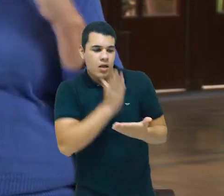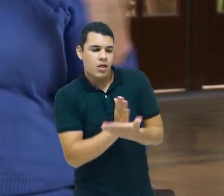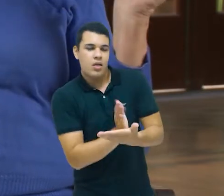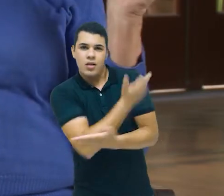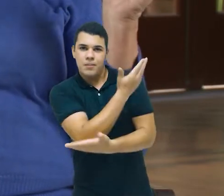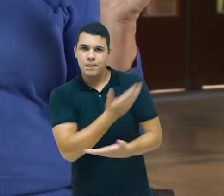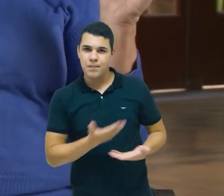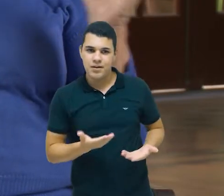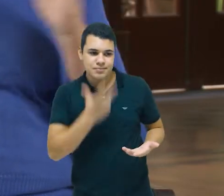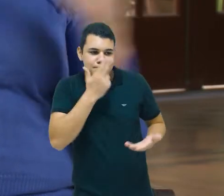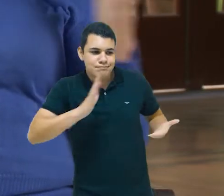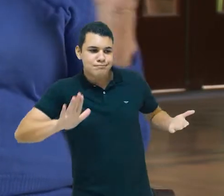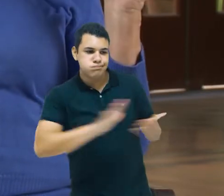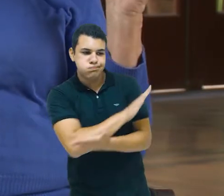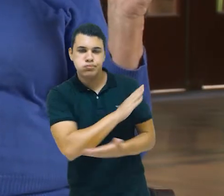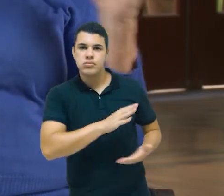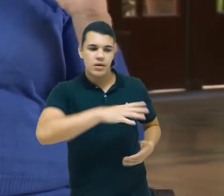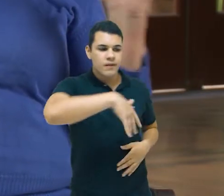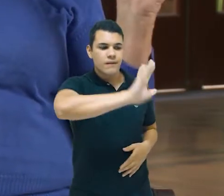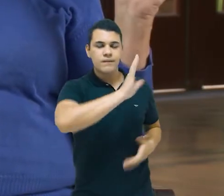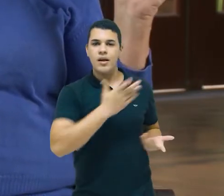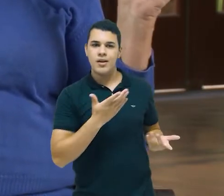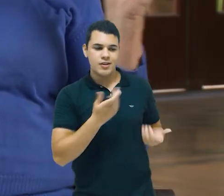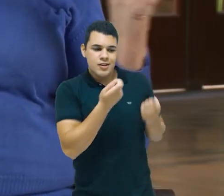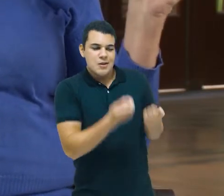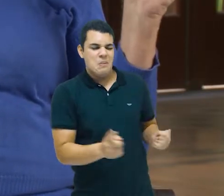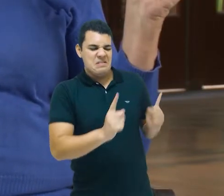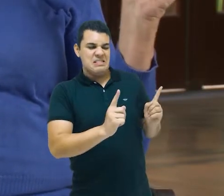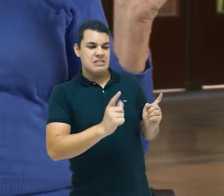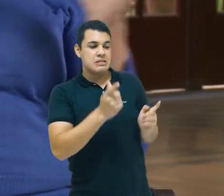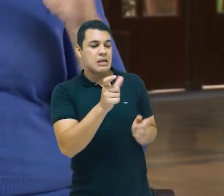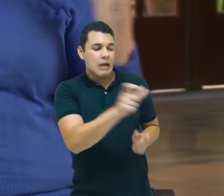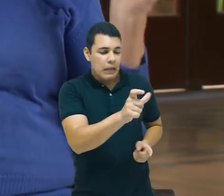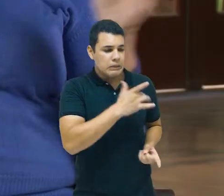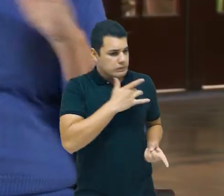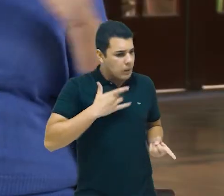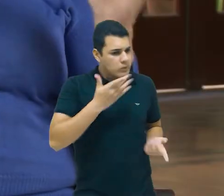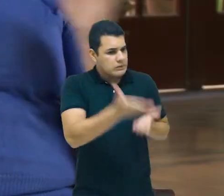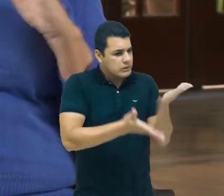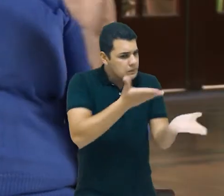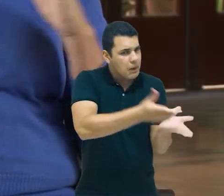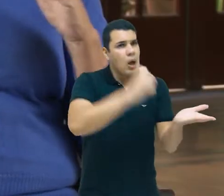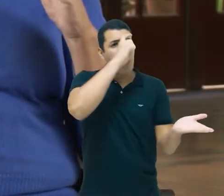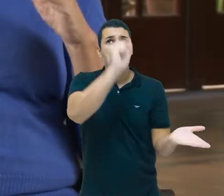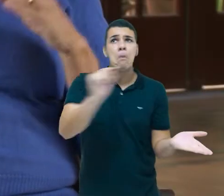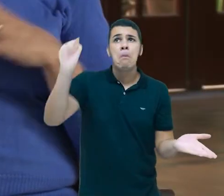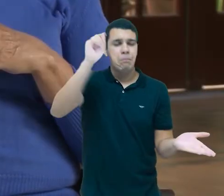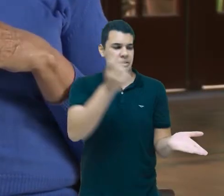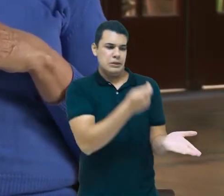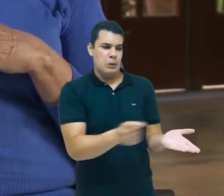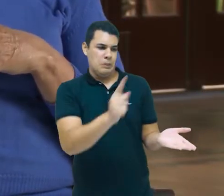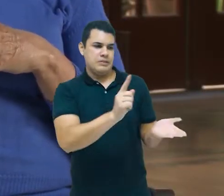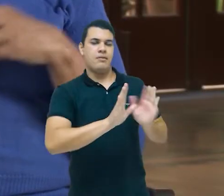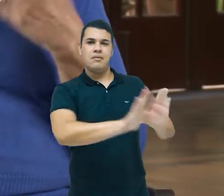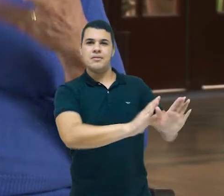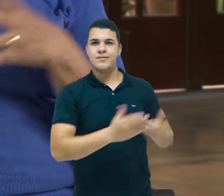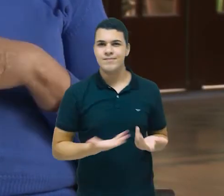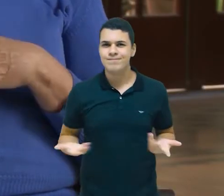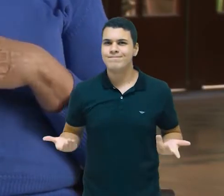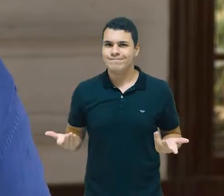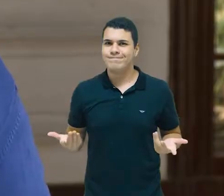e a outra metade não merece um padrão assistencial igual a dessa primeira metade. Enfim, então,